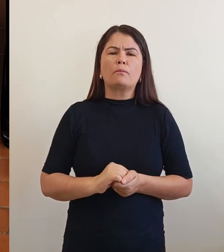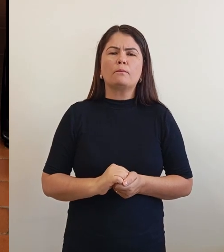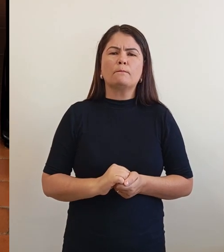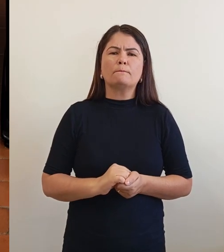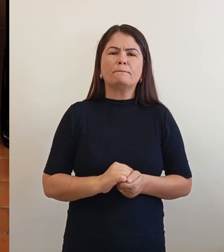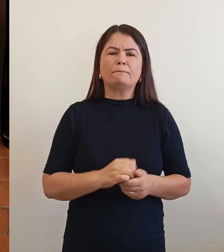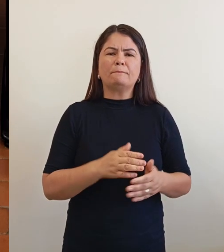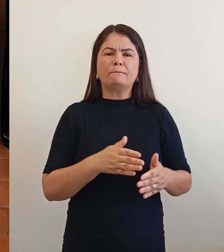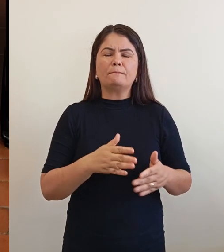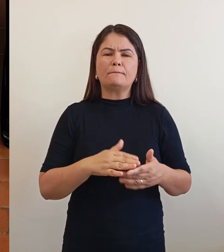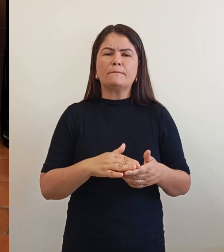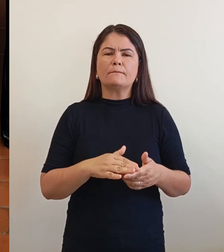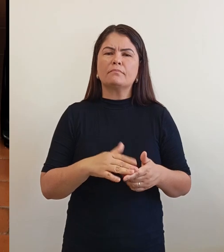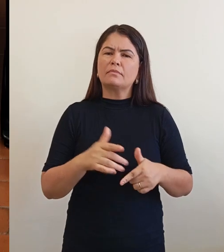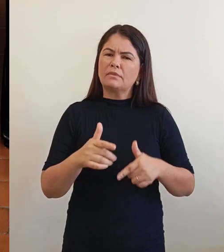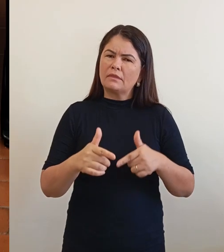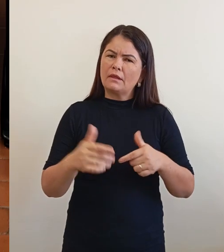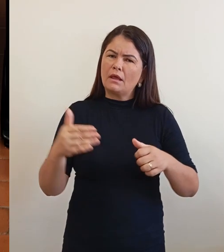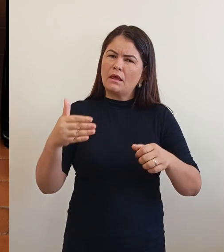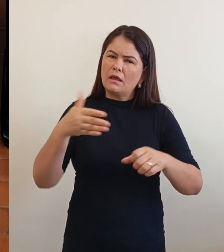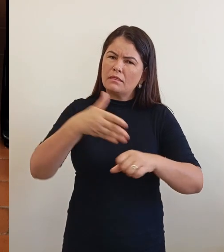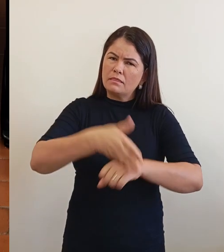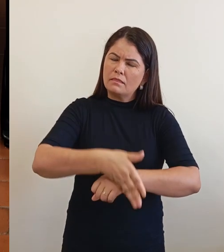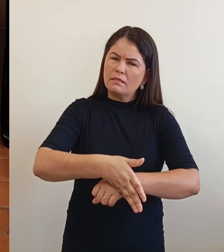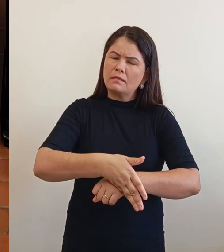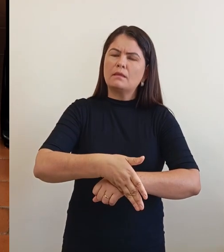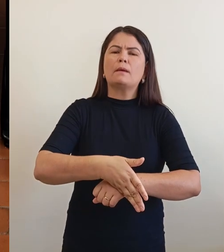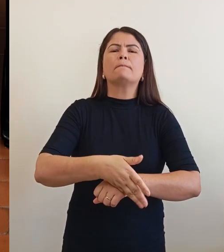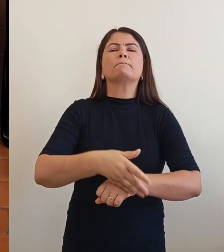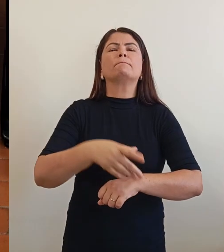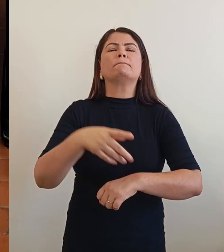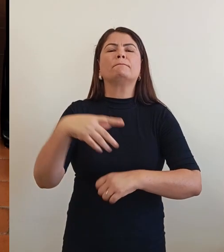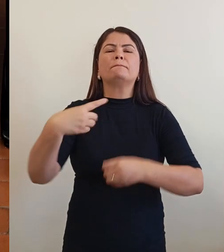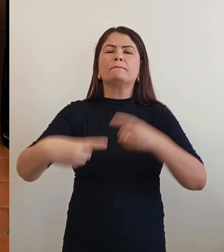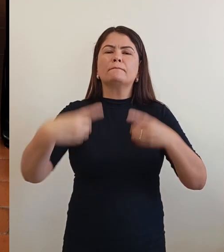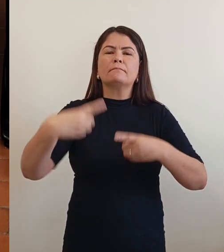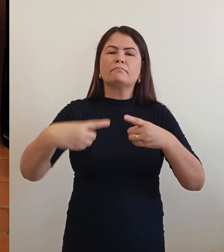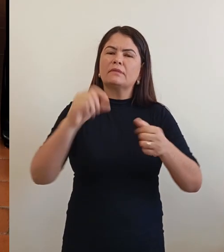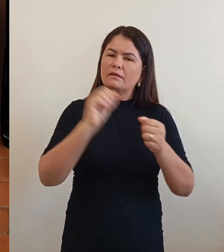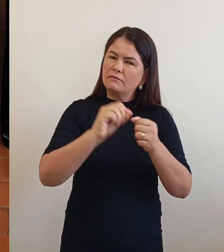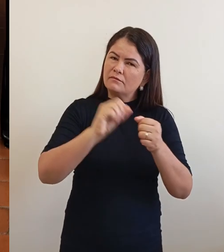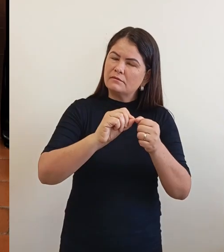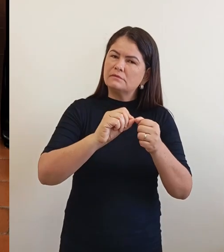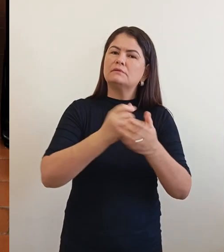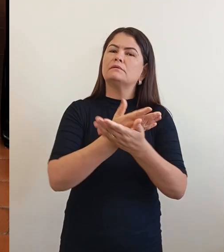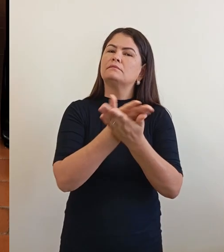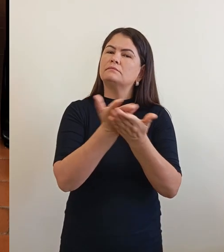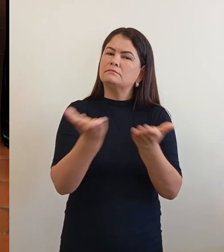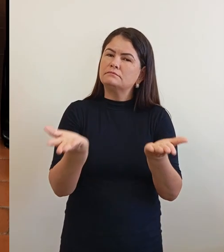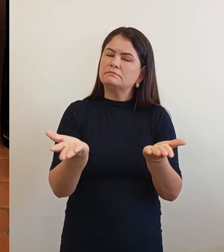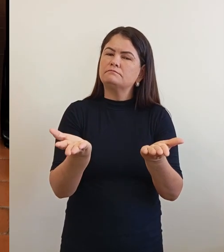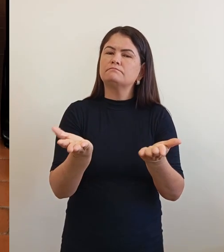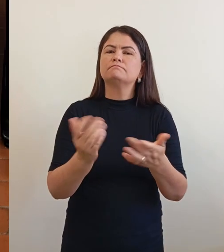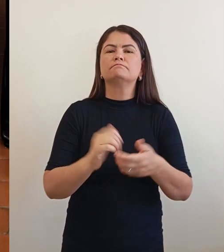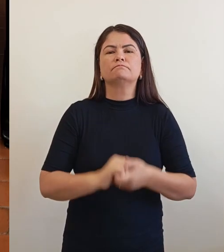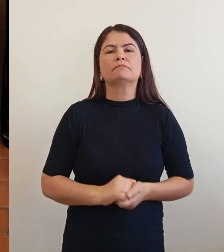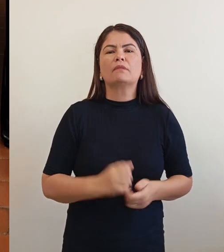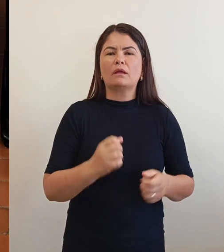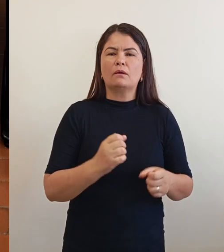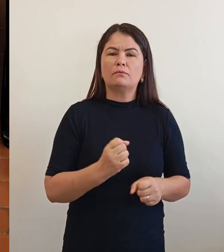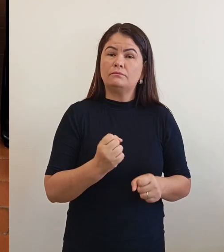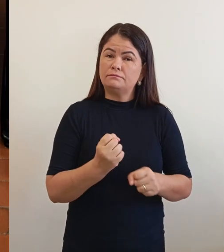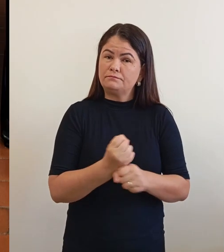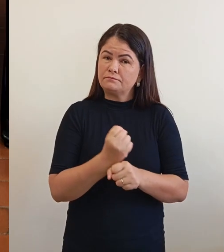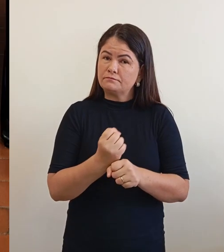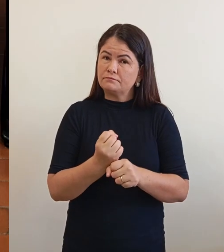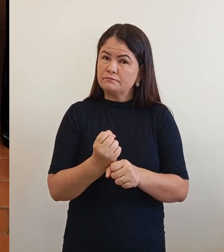para as pessoas. Desejo muito em ter uma construção muito grande aqui no município, em